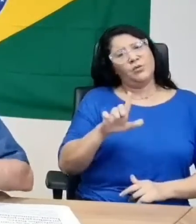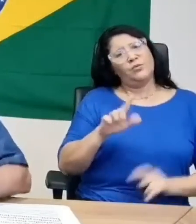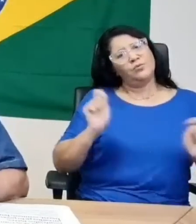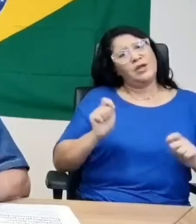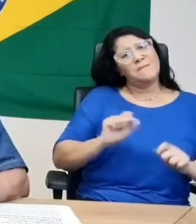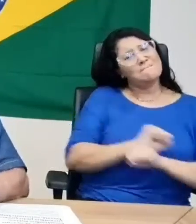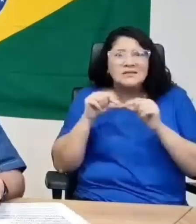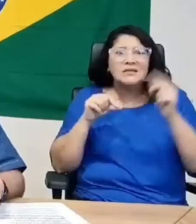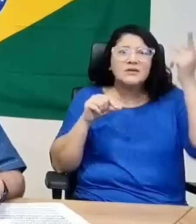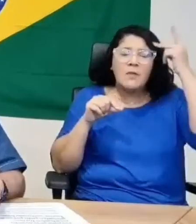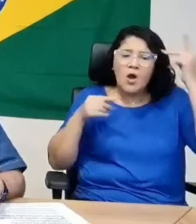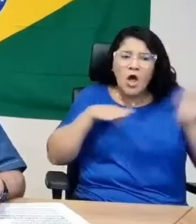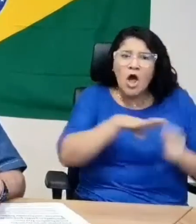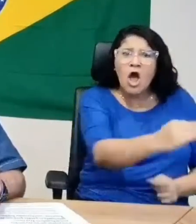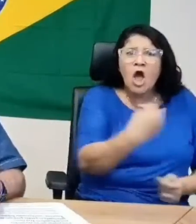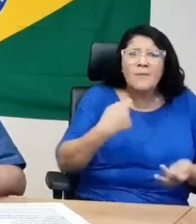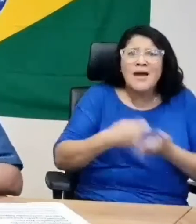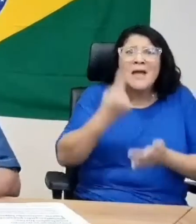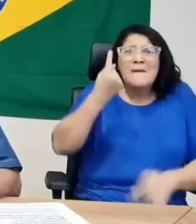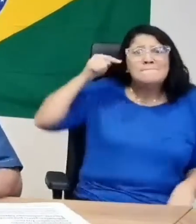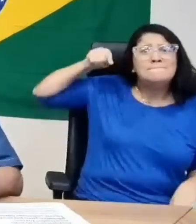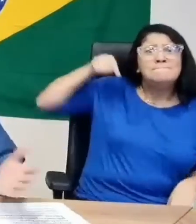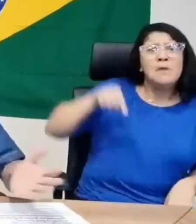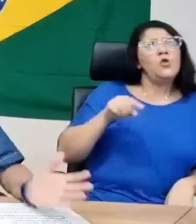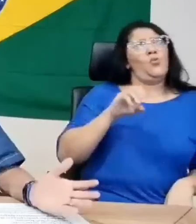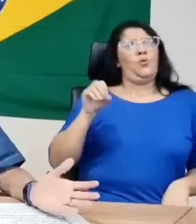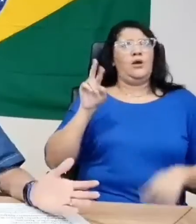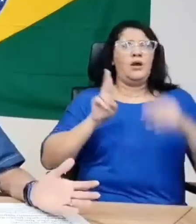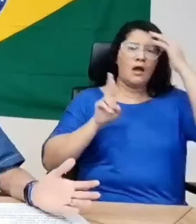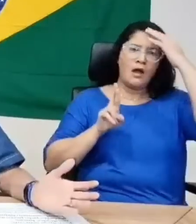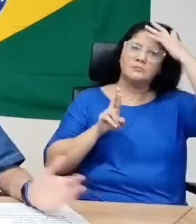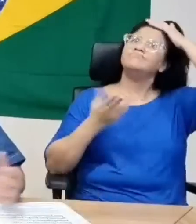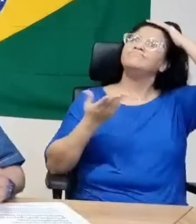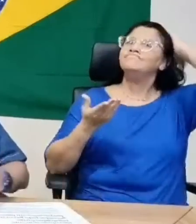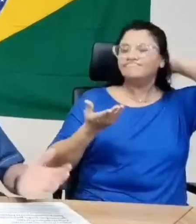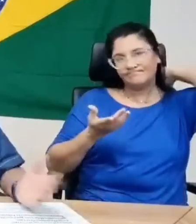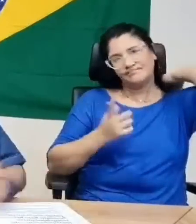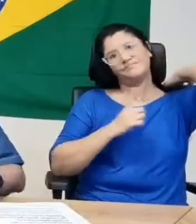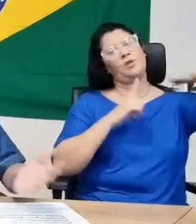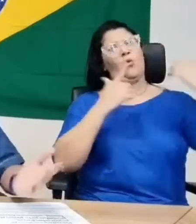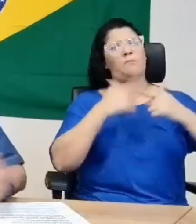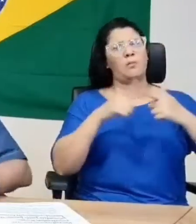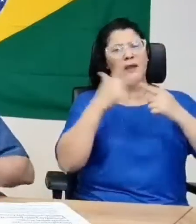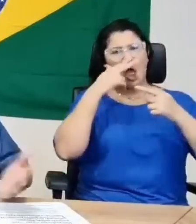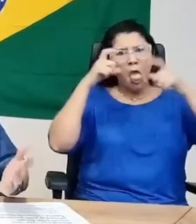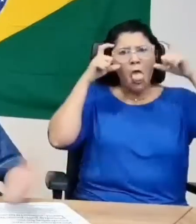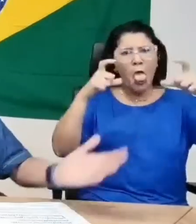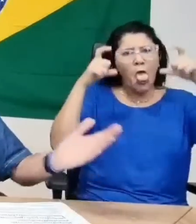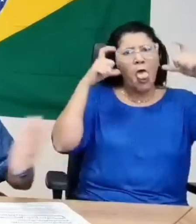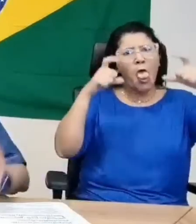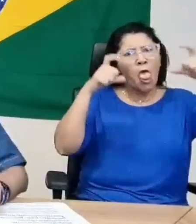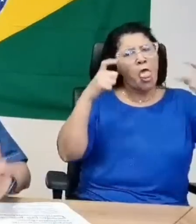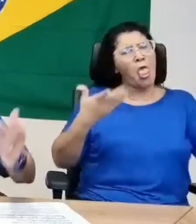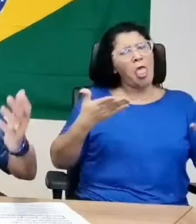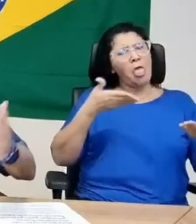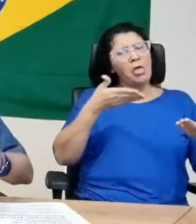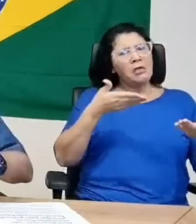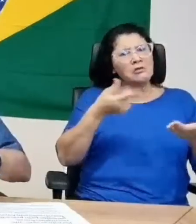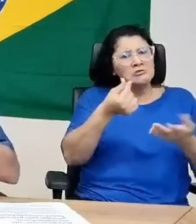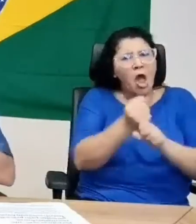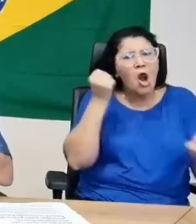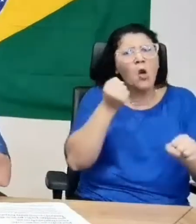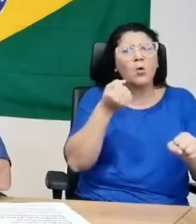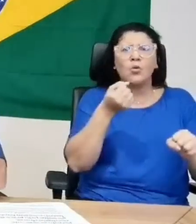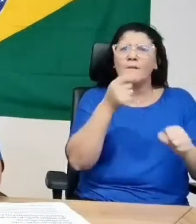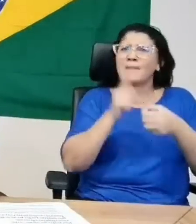o óleo diesel no Brasil. Então, temos o problema da Petrobras, com essa gula enorme de lucro em cima do povo. Um